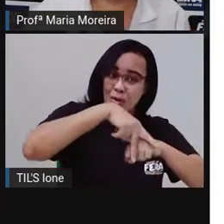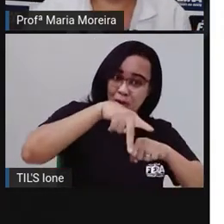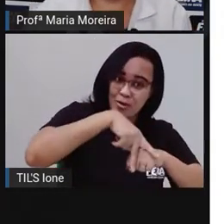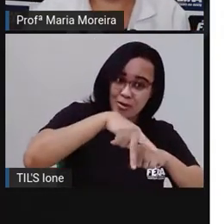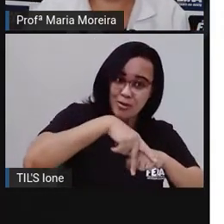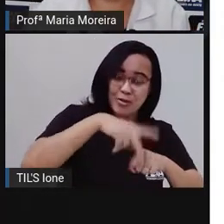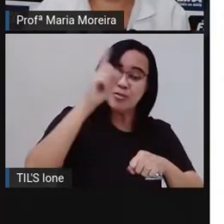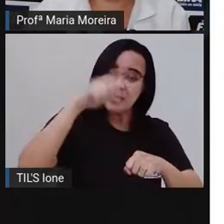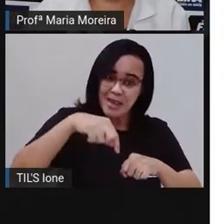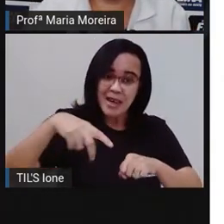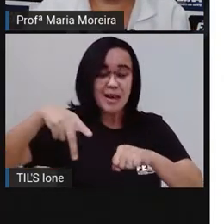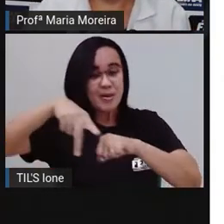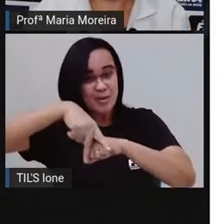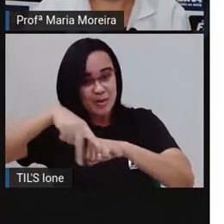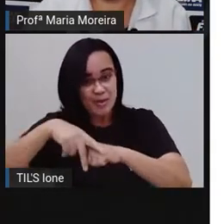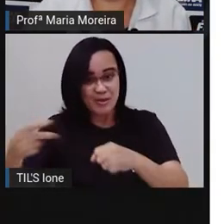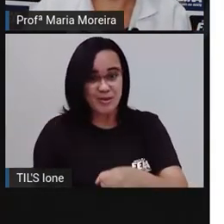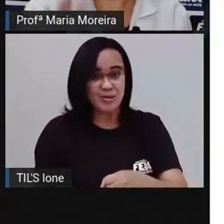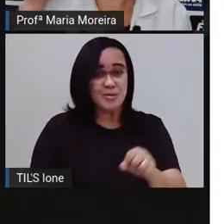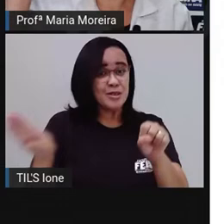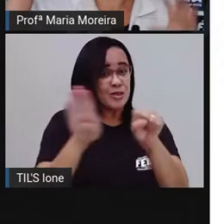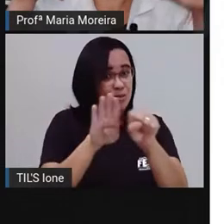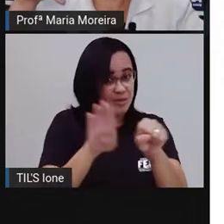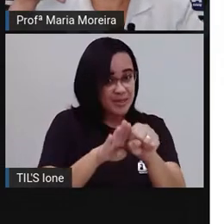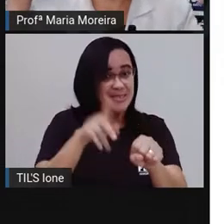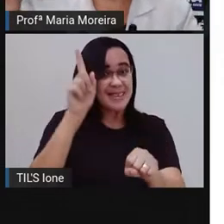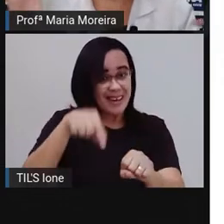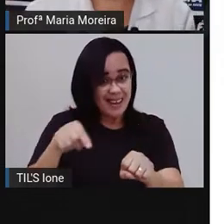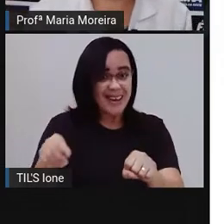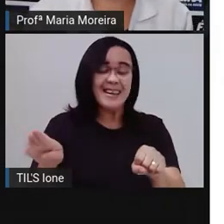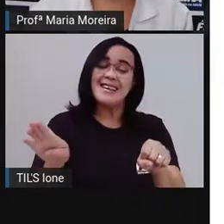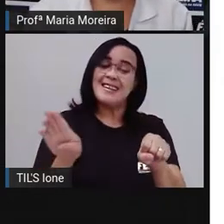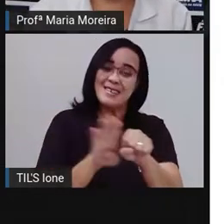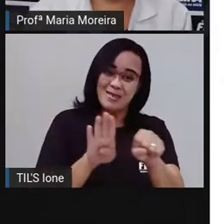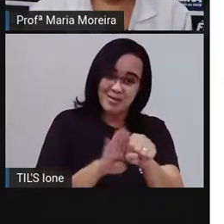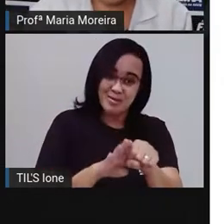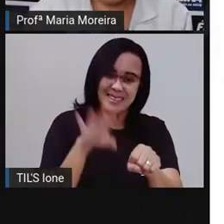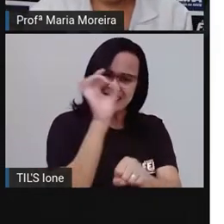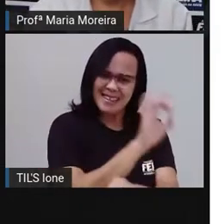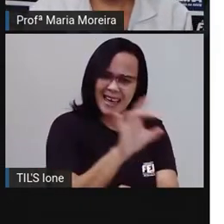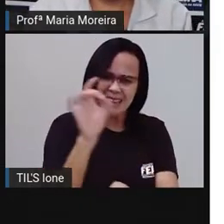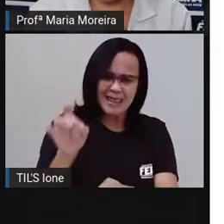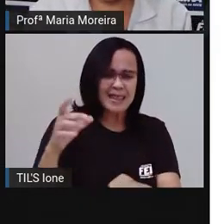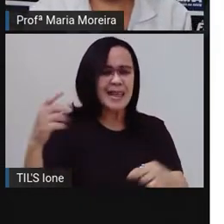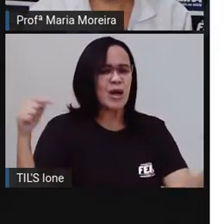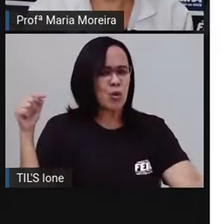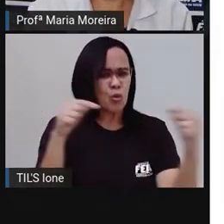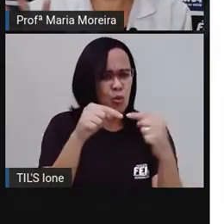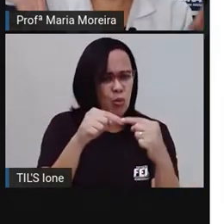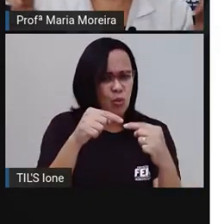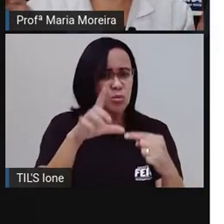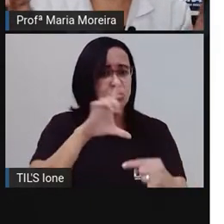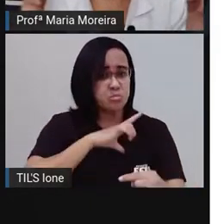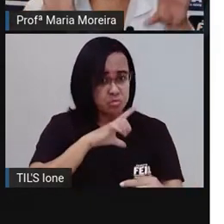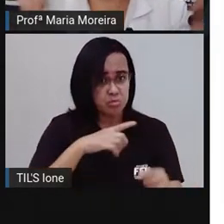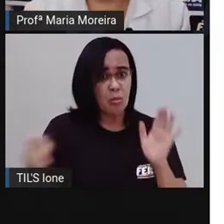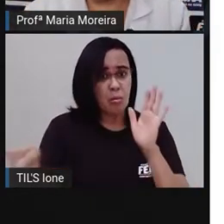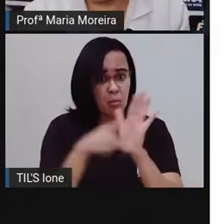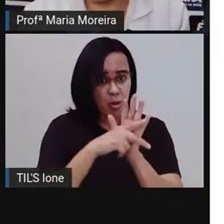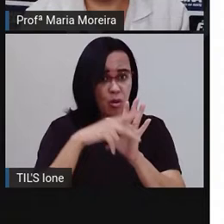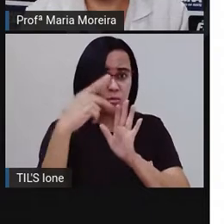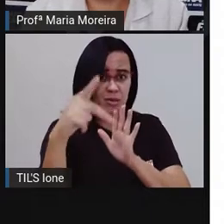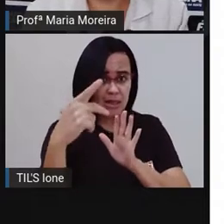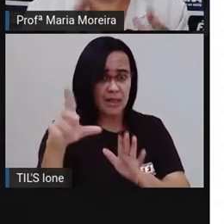substantivo é substantivo. Cada um aí, né, tem a sua função, certo? E são classes